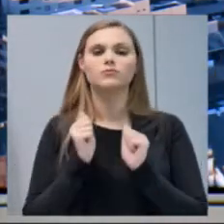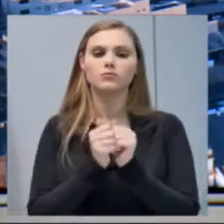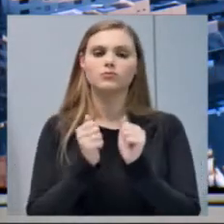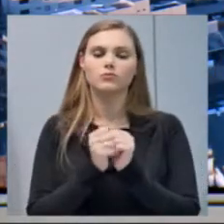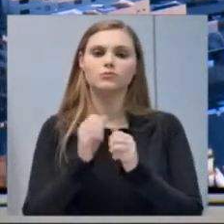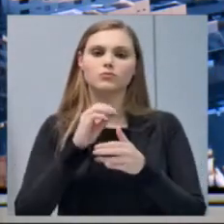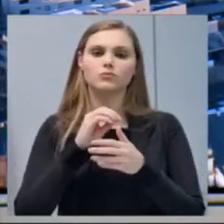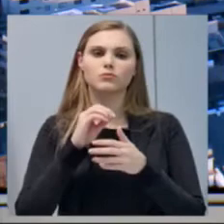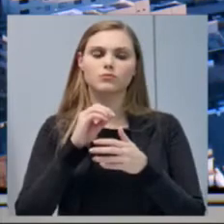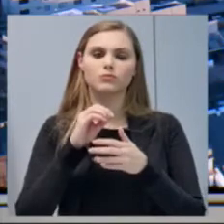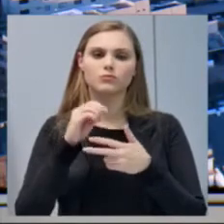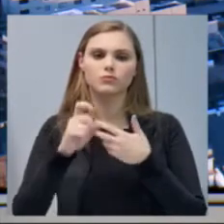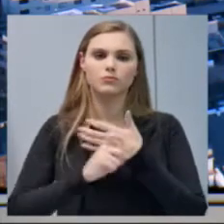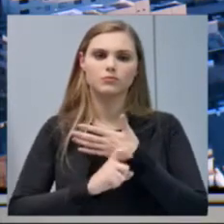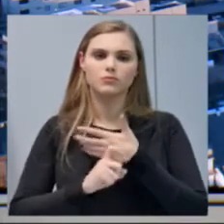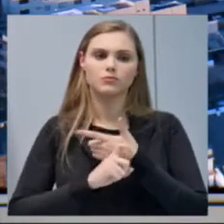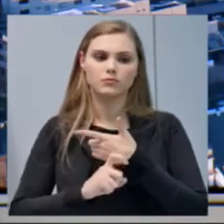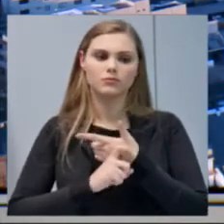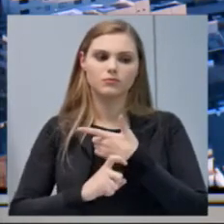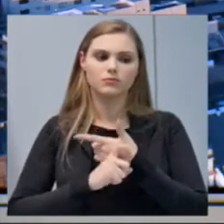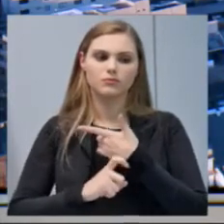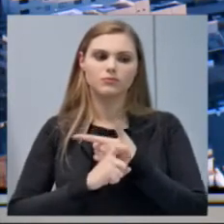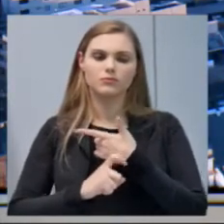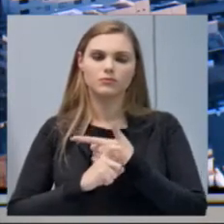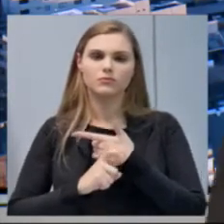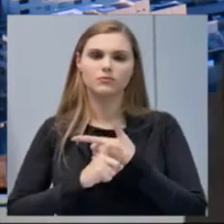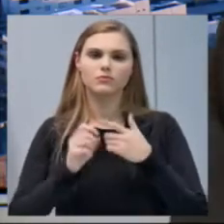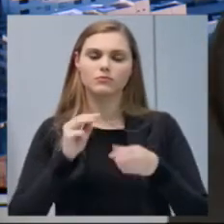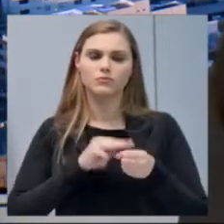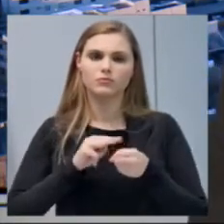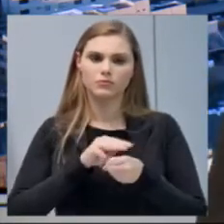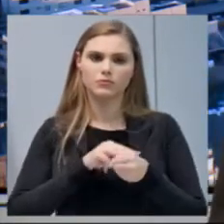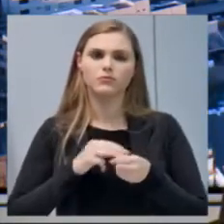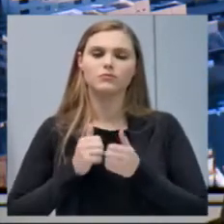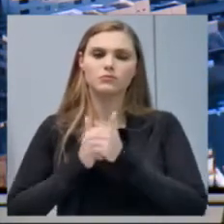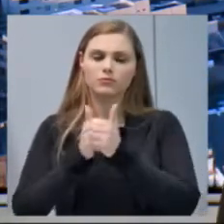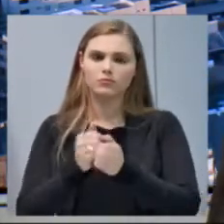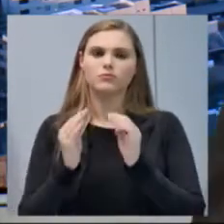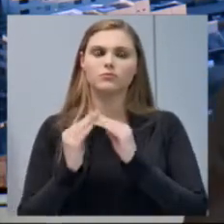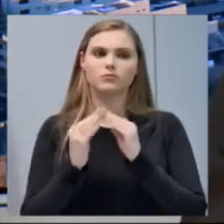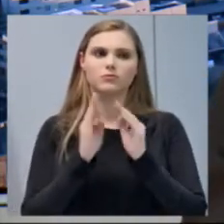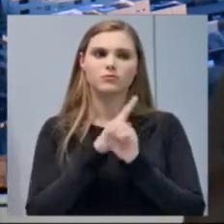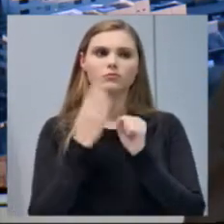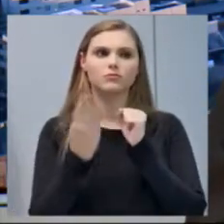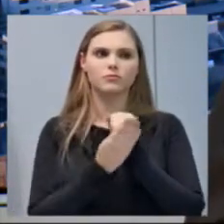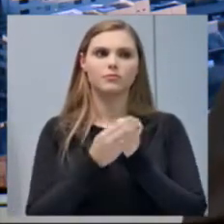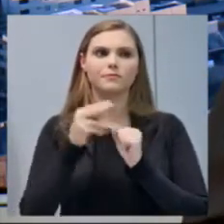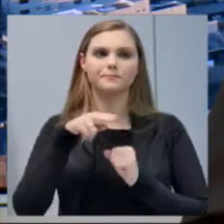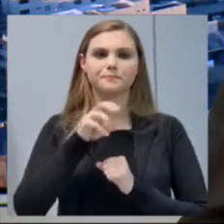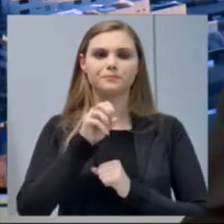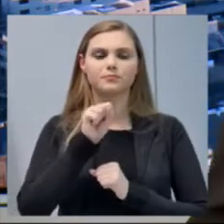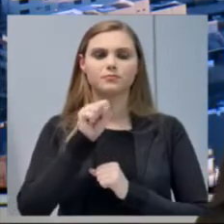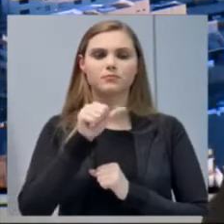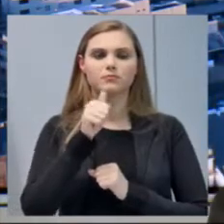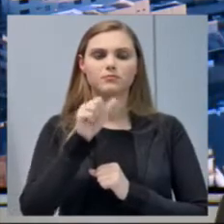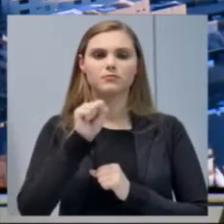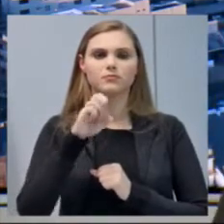a primeira delas acompanhando os moradores do bairro Nossa Senhora de Lourdes, que estiveram aqui nessa casa,